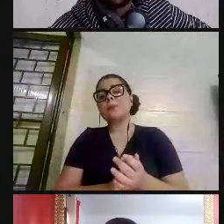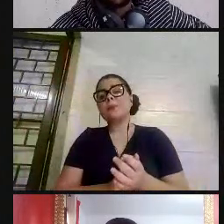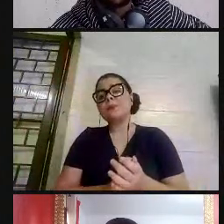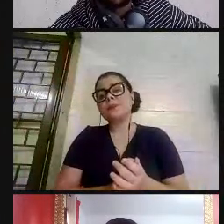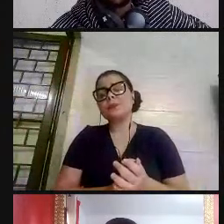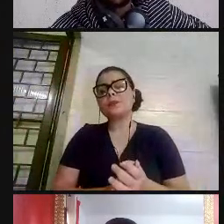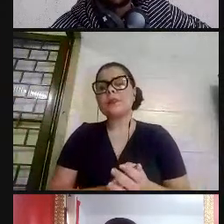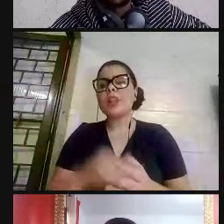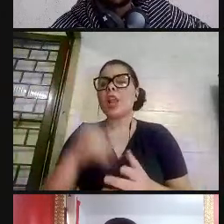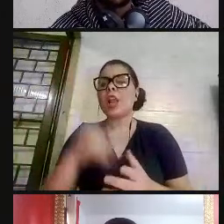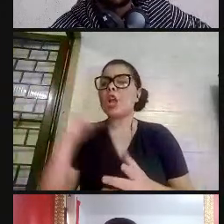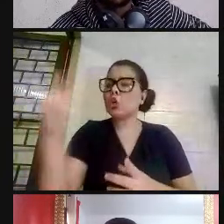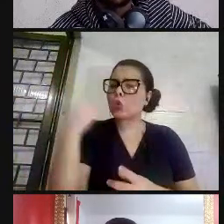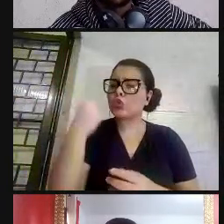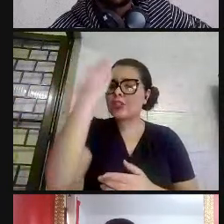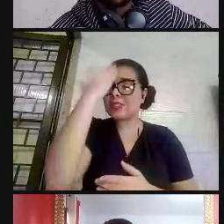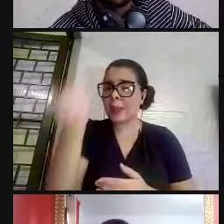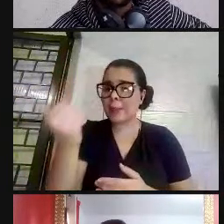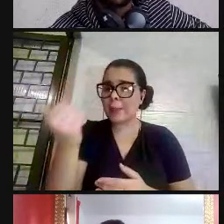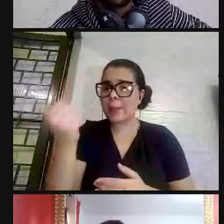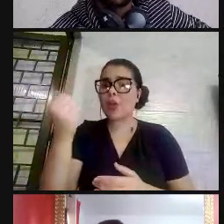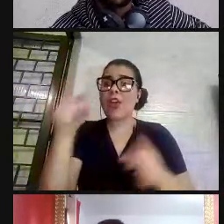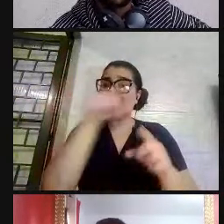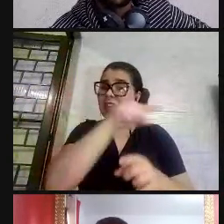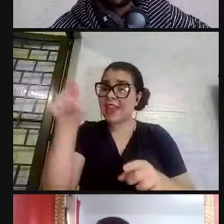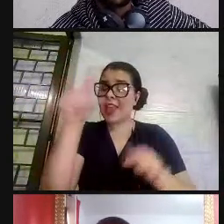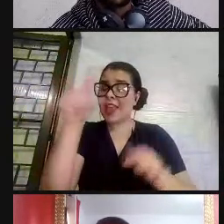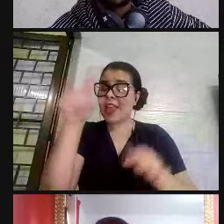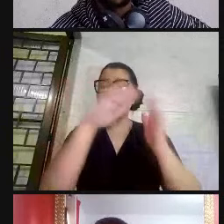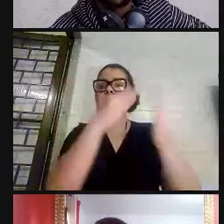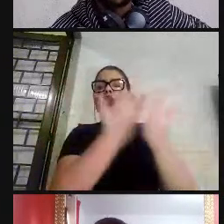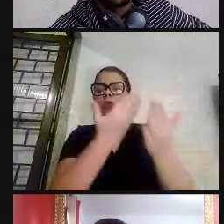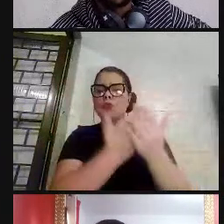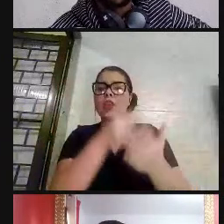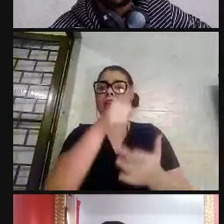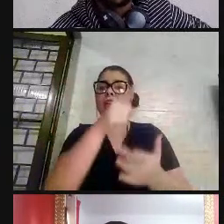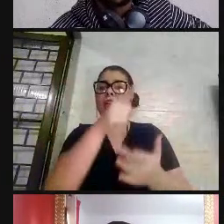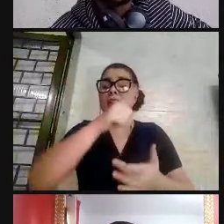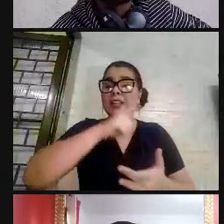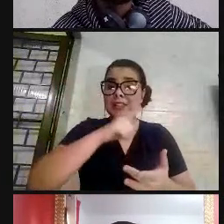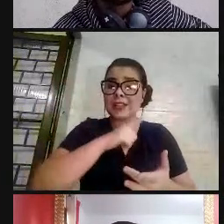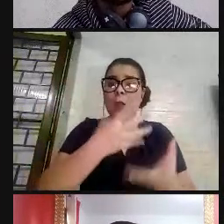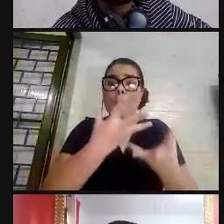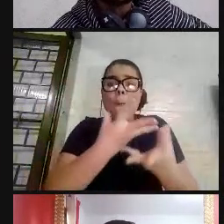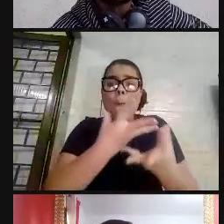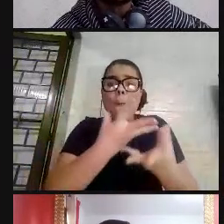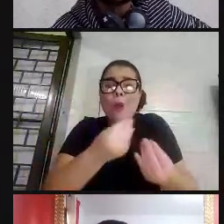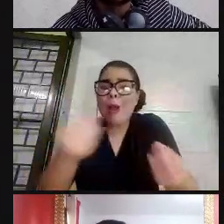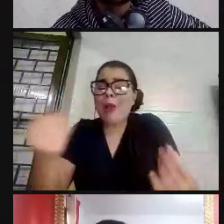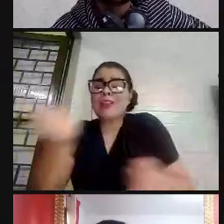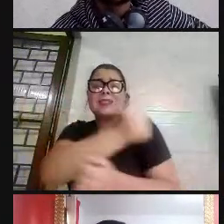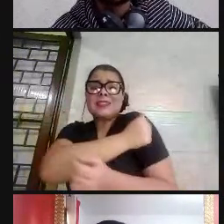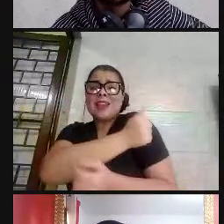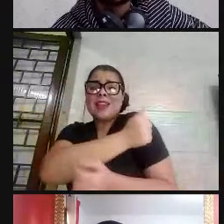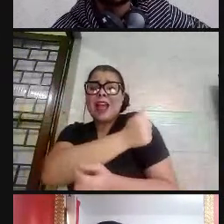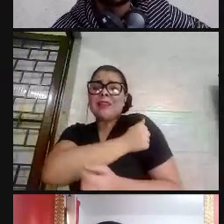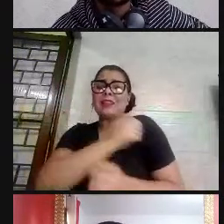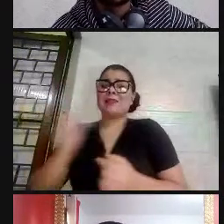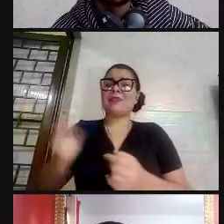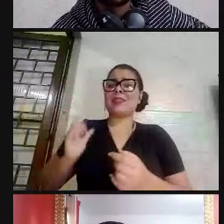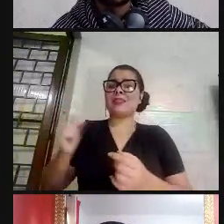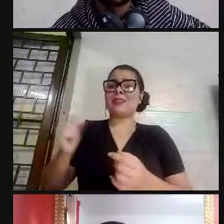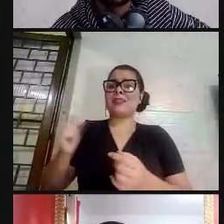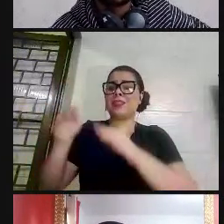E todos nós sabemos que essas escolas tendem a receber alunos mais elitizados,